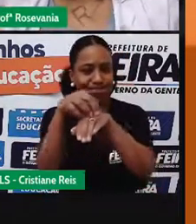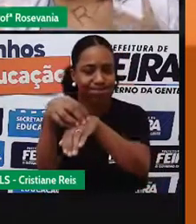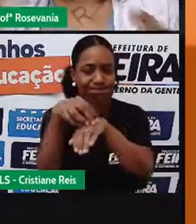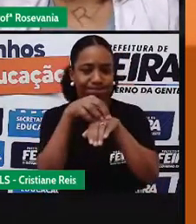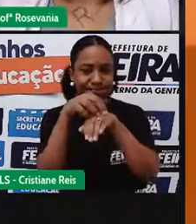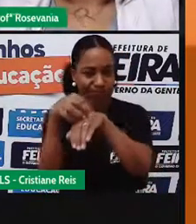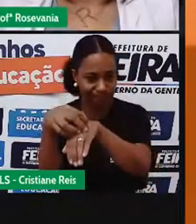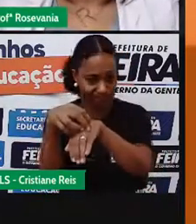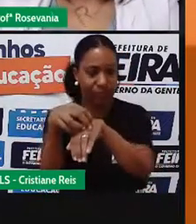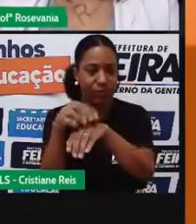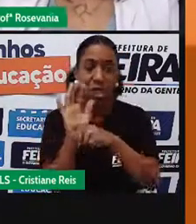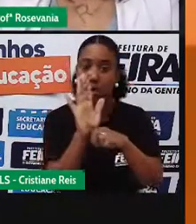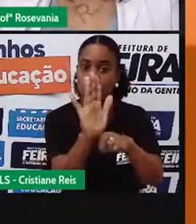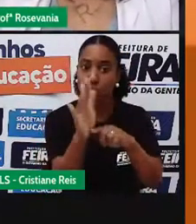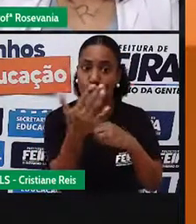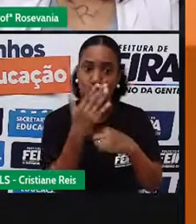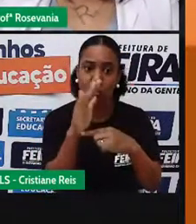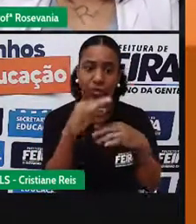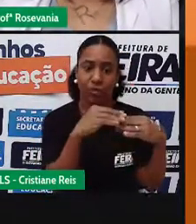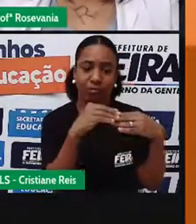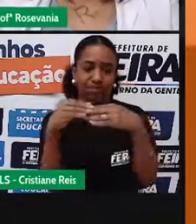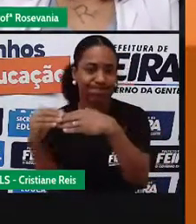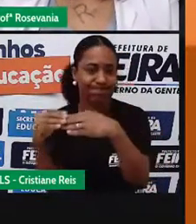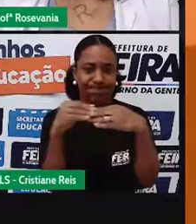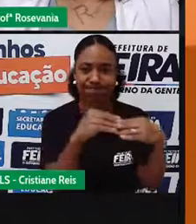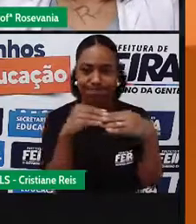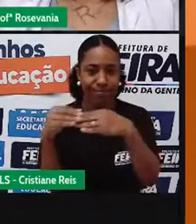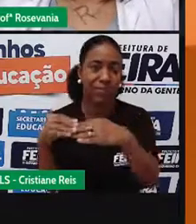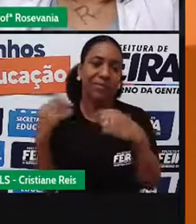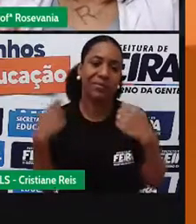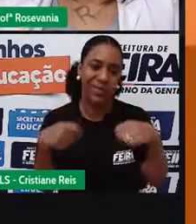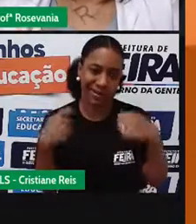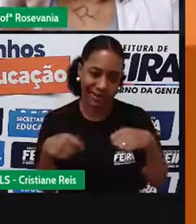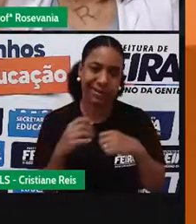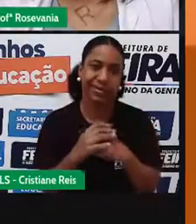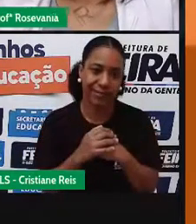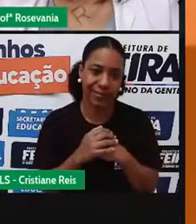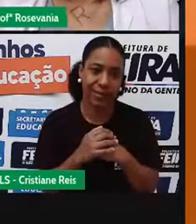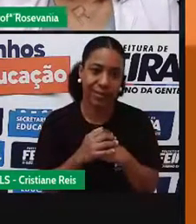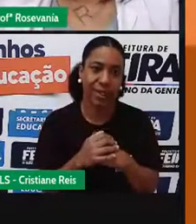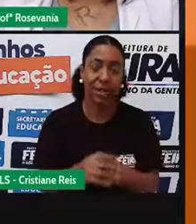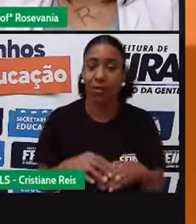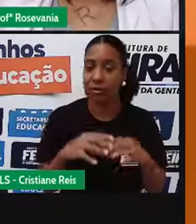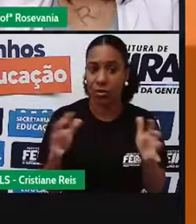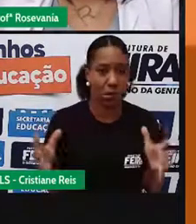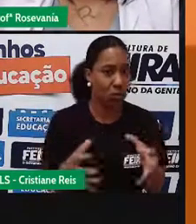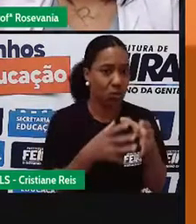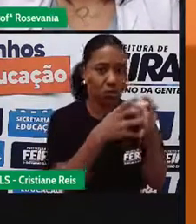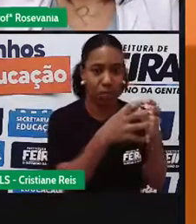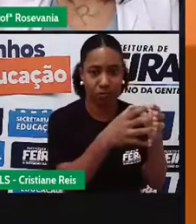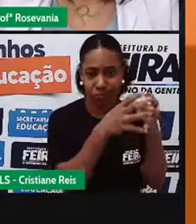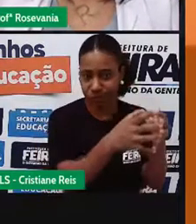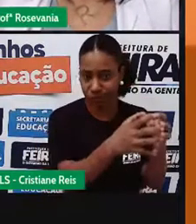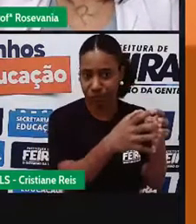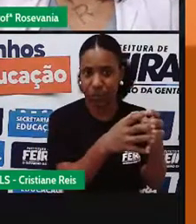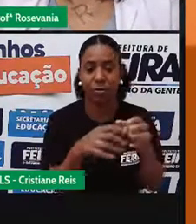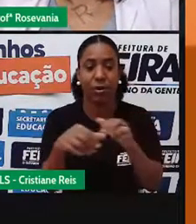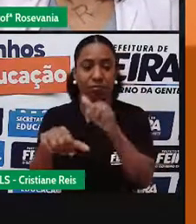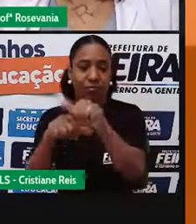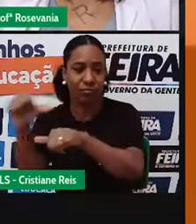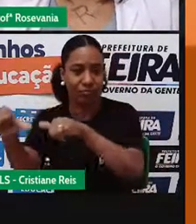que retroalimentando o outro, sem necessariamente, né, ter transporte específico só naquele canto ali, né,